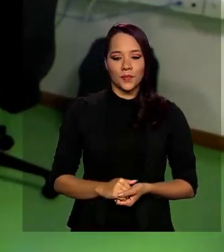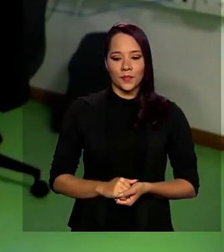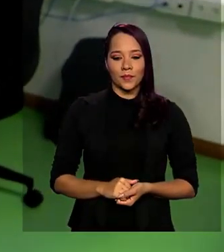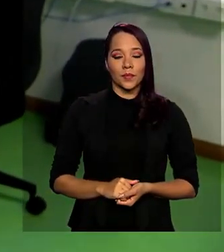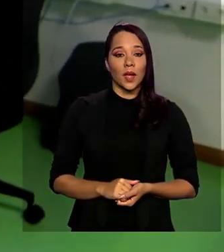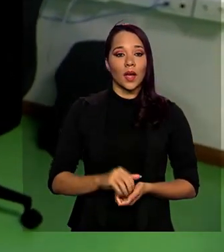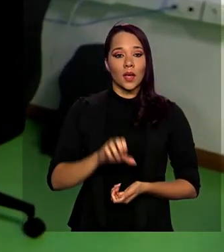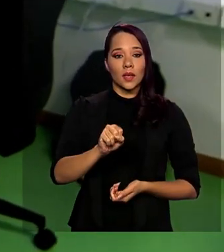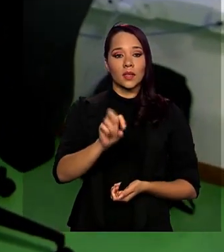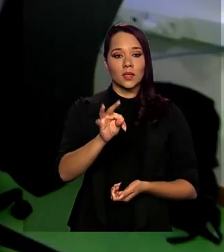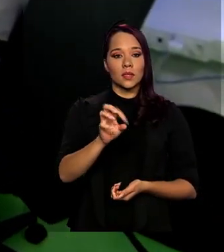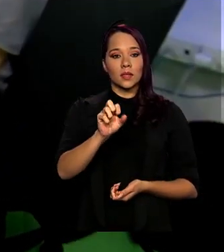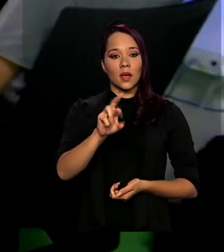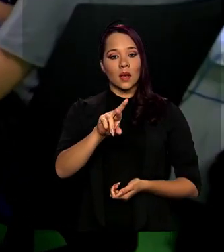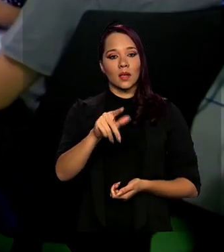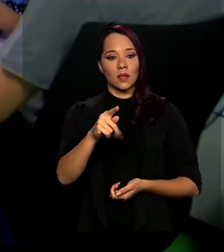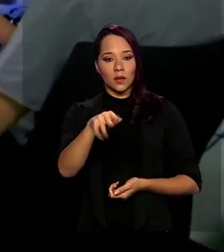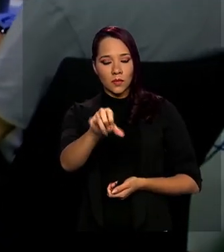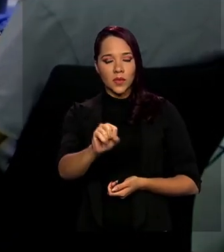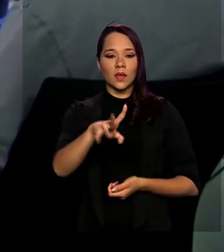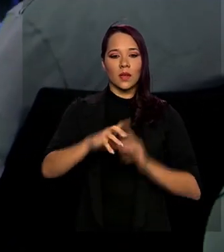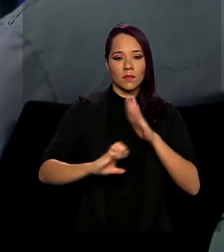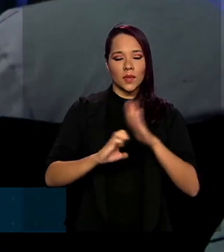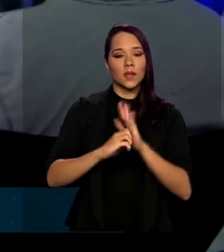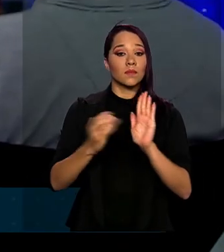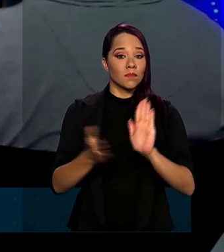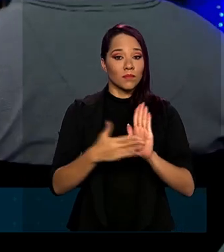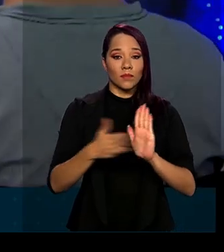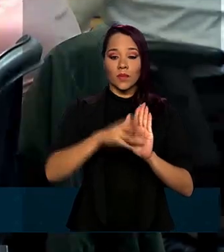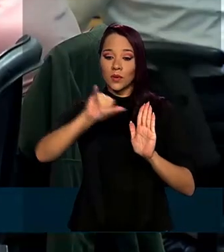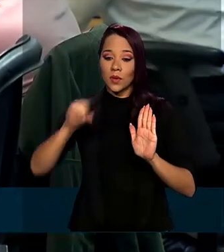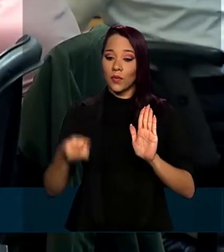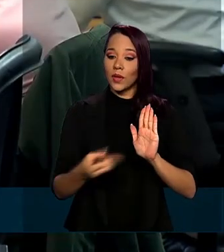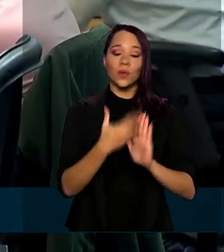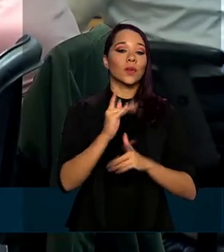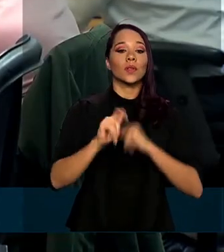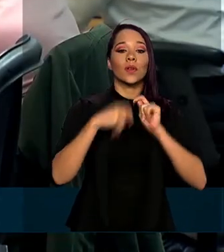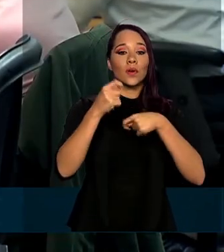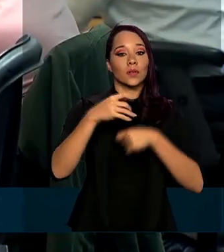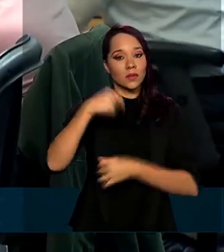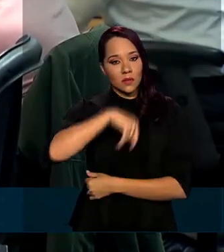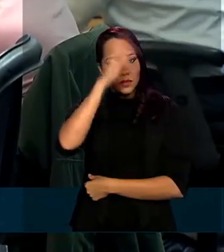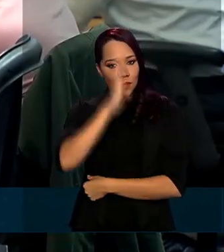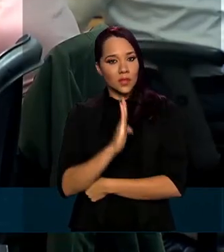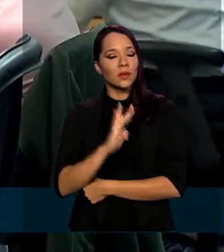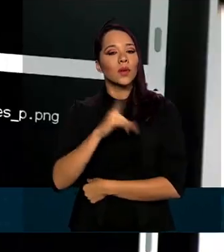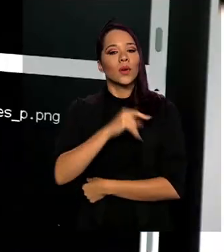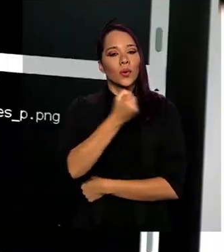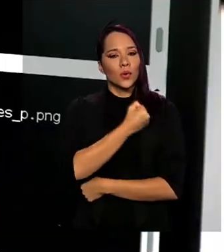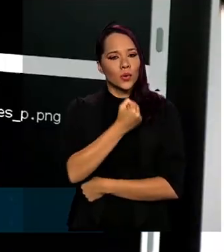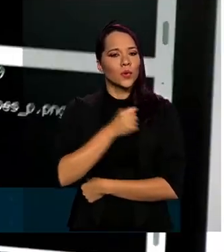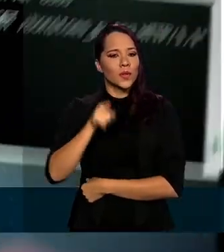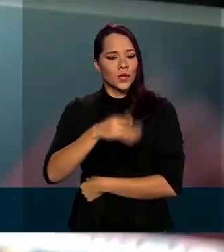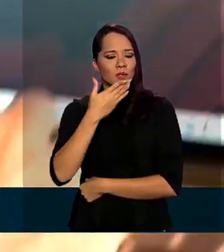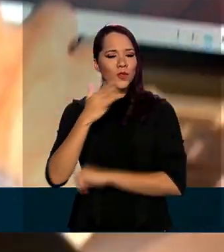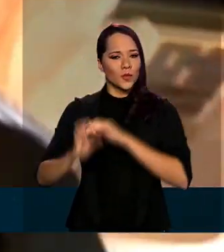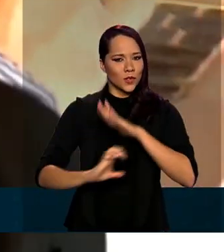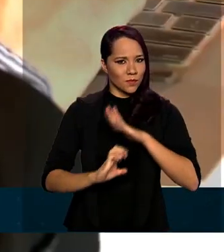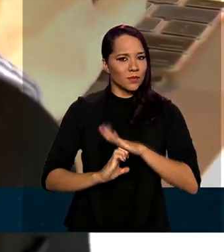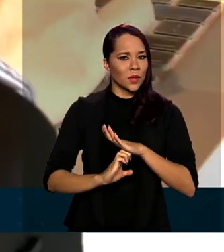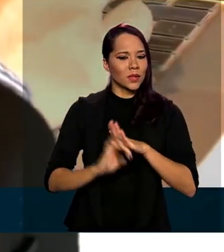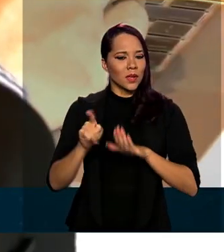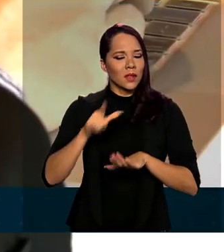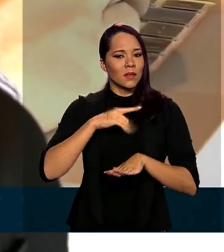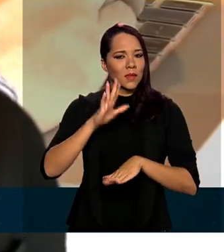Startup é uma empresa com propostas inovadoras de negócio. No Brasil, o número de startups alcançou